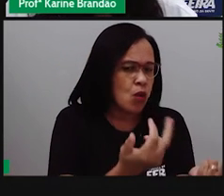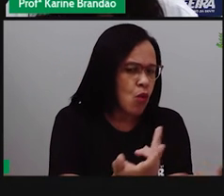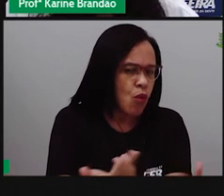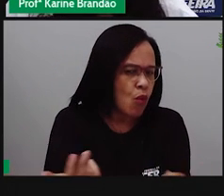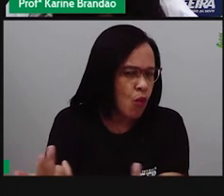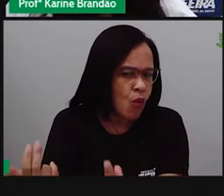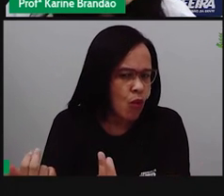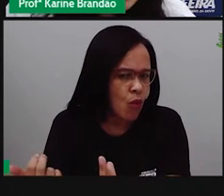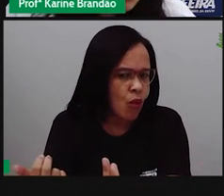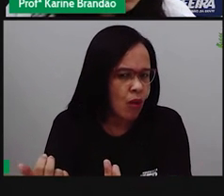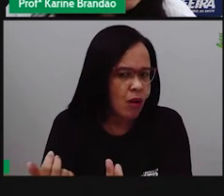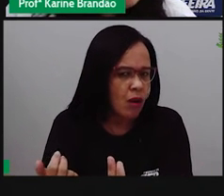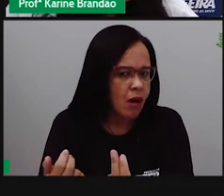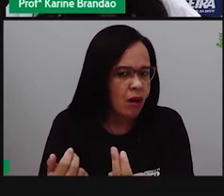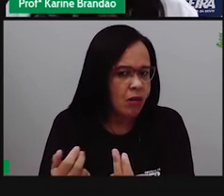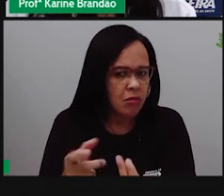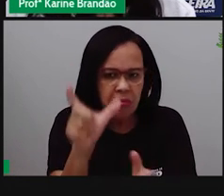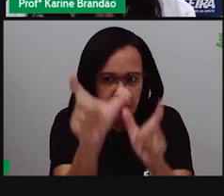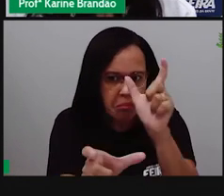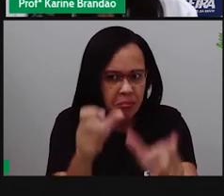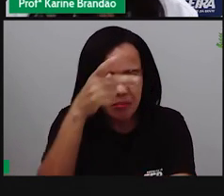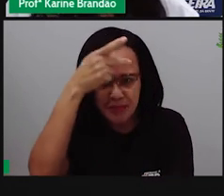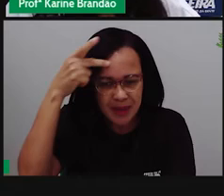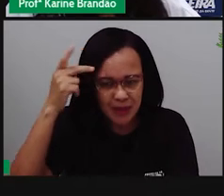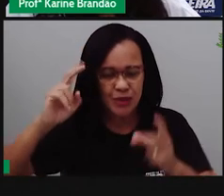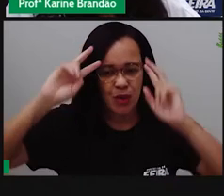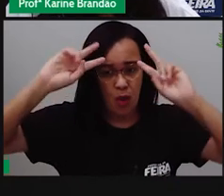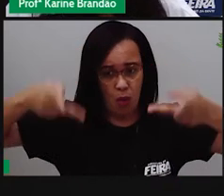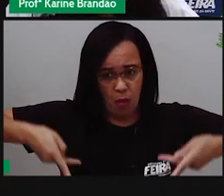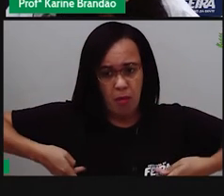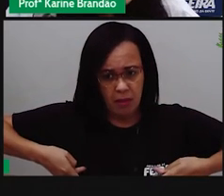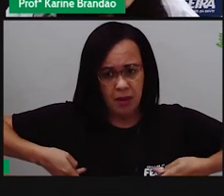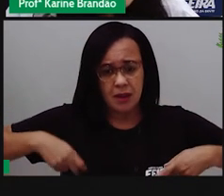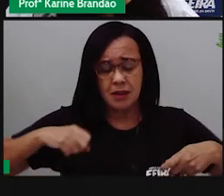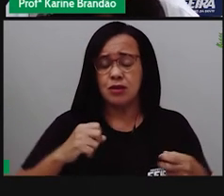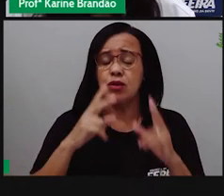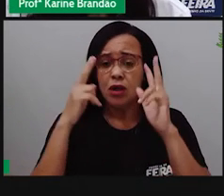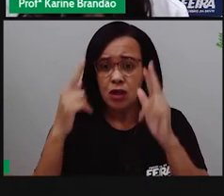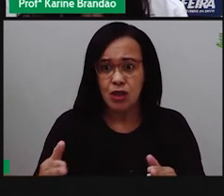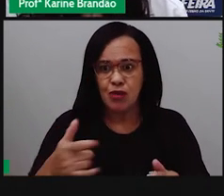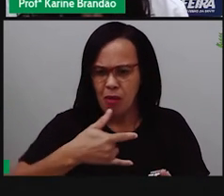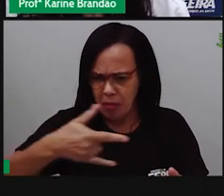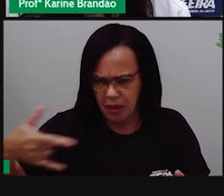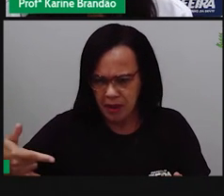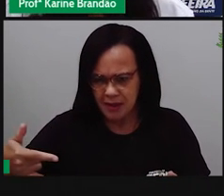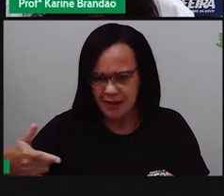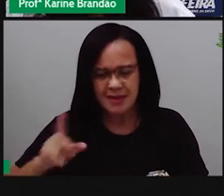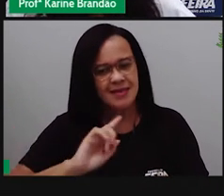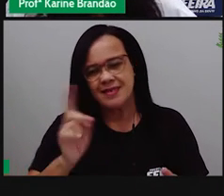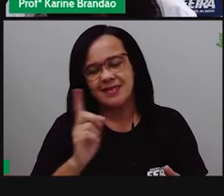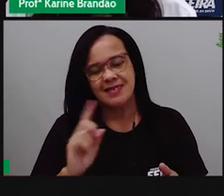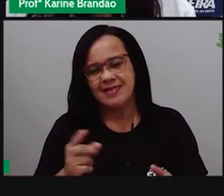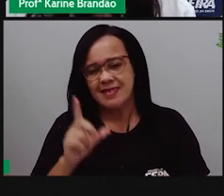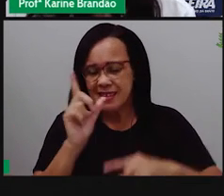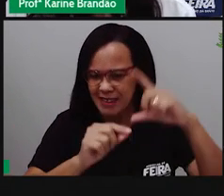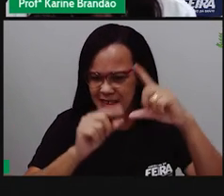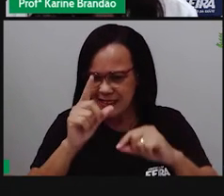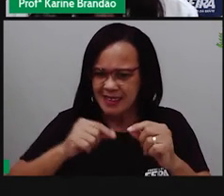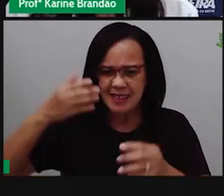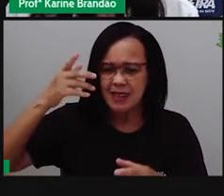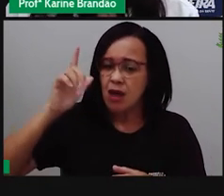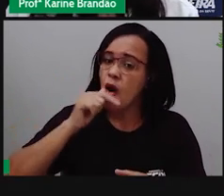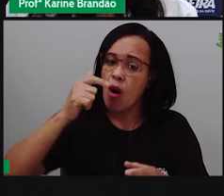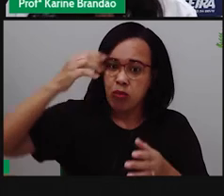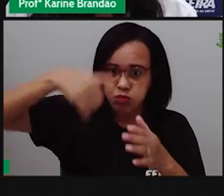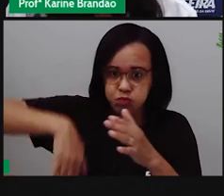ao peixinho do próprio anuleno? Não. Somos iguais a uma estrela do mar? Não. Temos características diferentes,